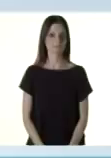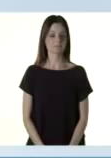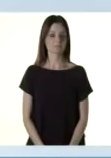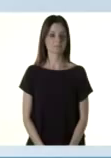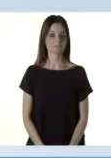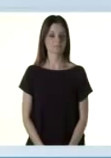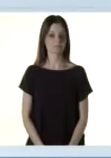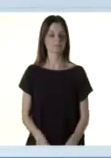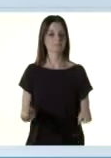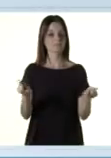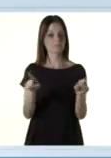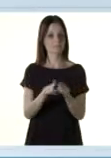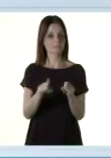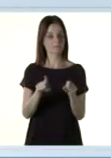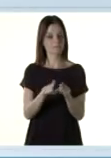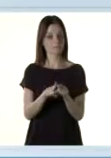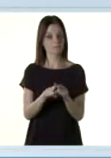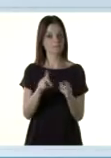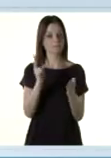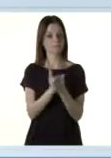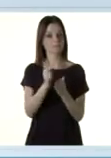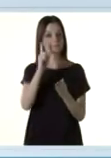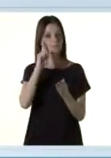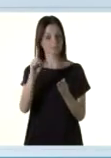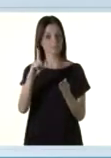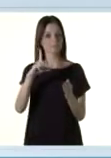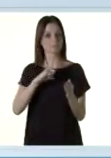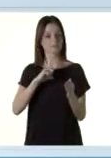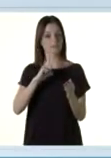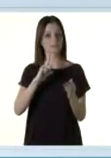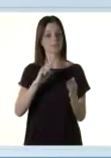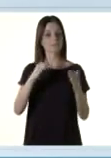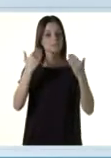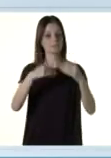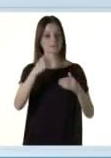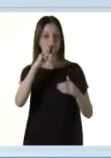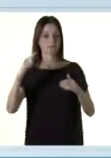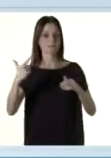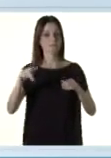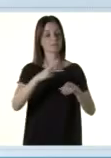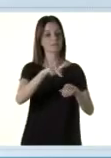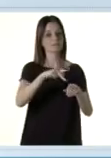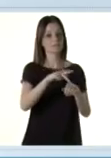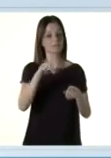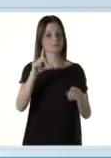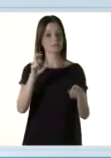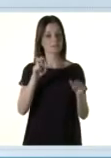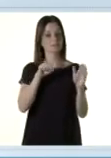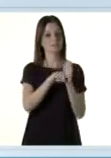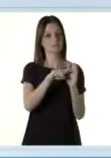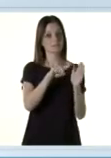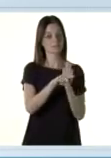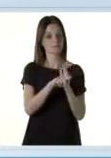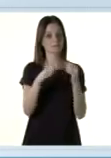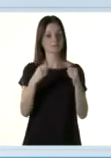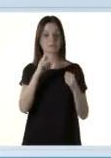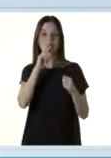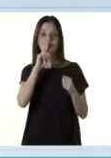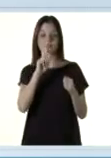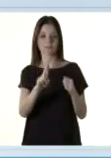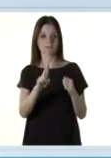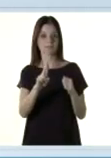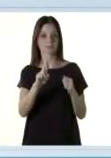No mesmo dia, você vai fazer a prova de língua estrangeira, que tem cinco questões. Você deve responder apenas as perguntas